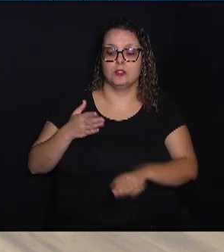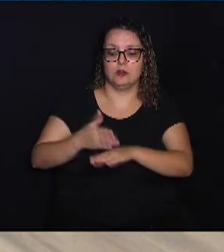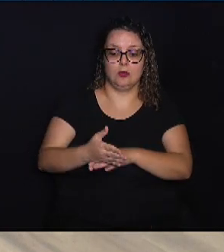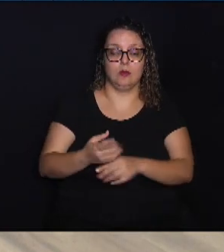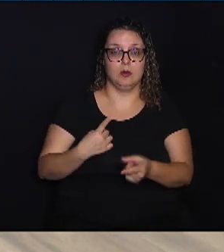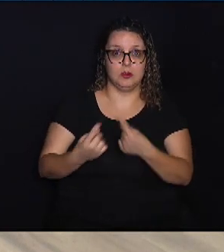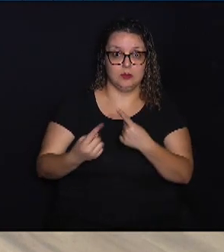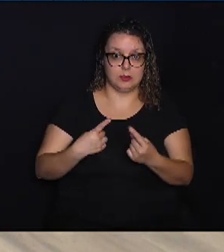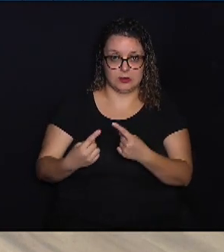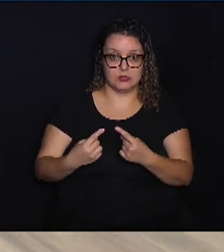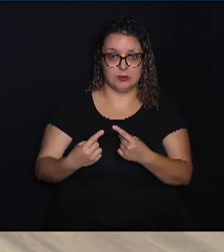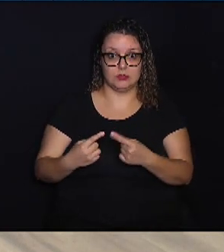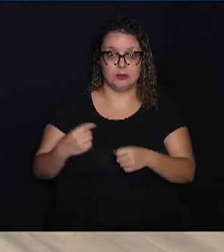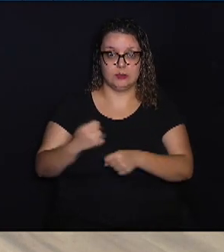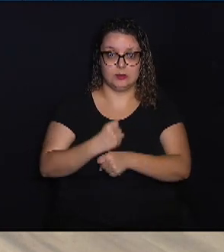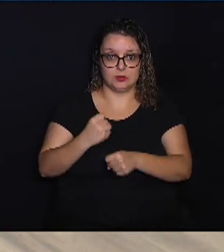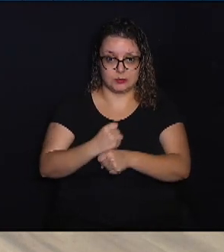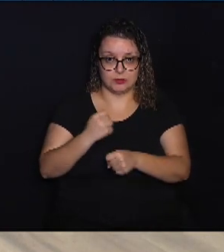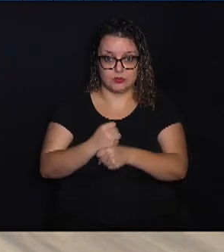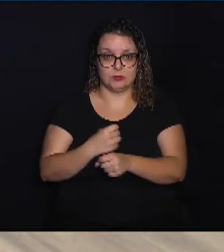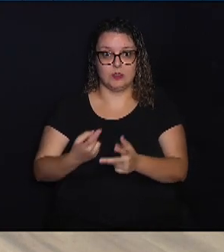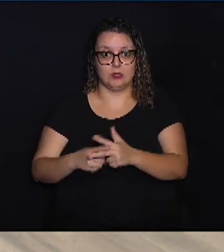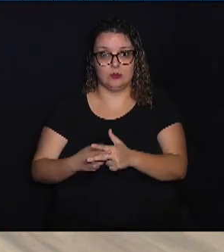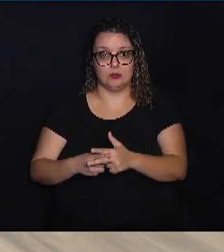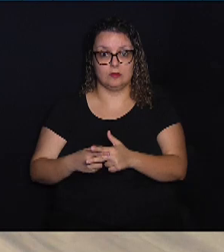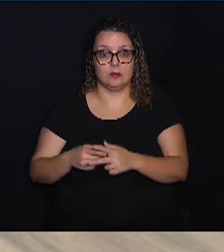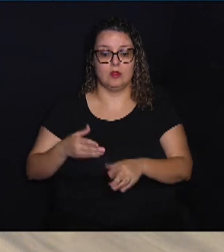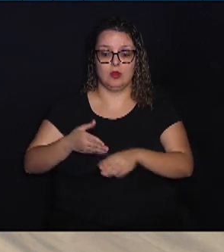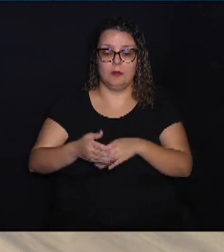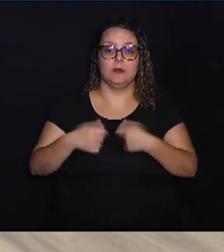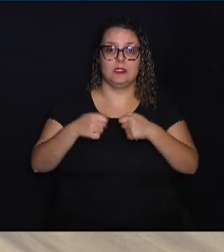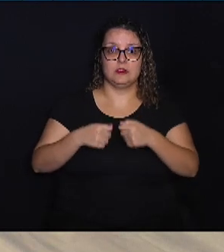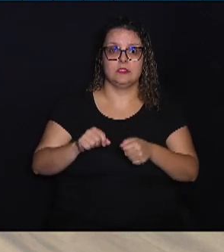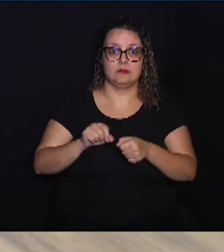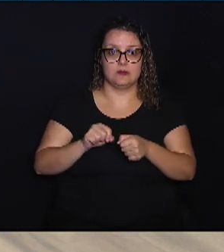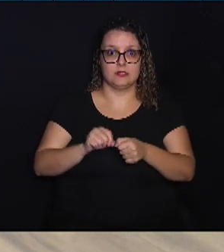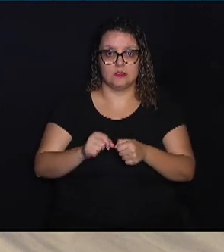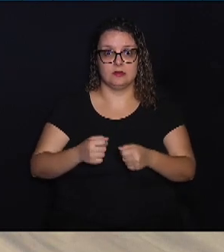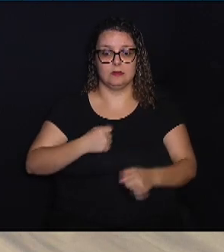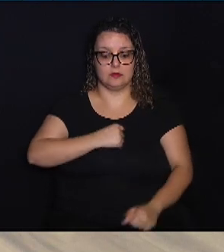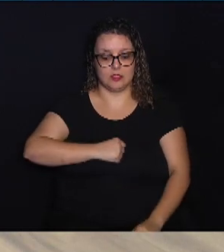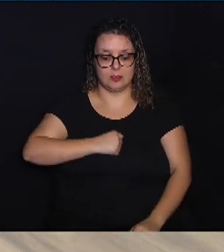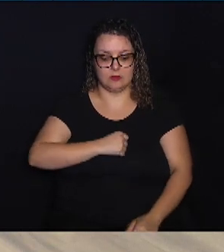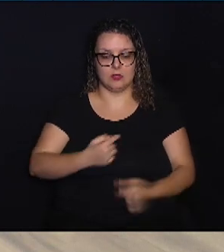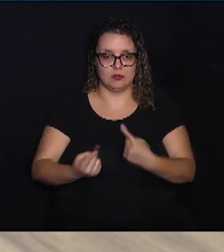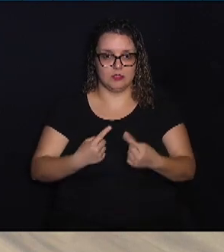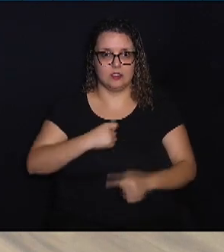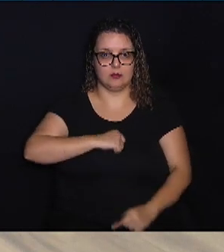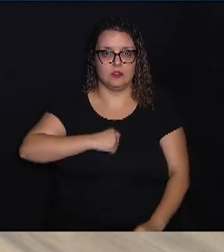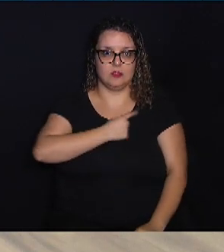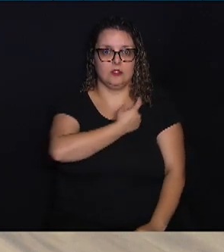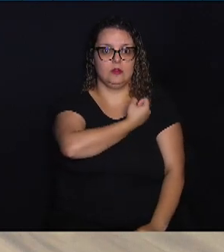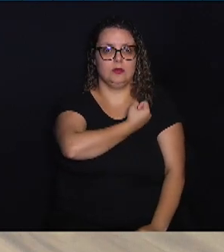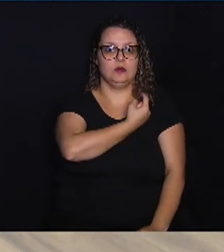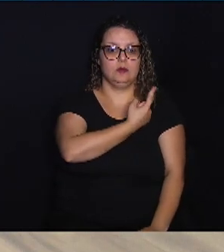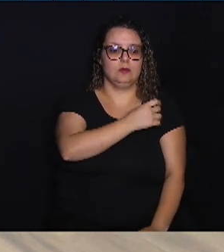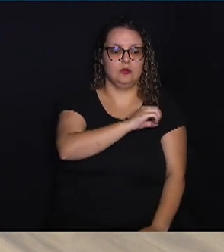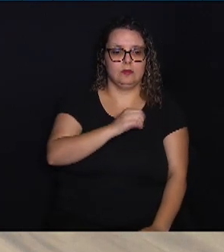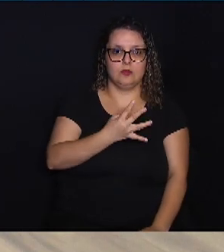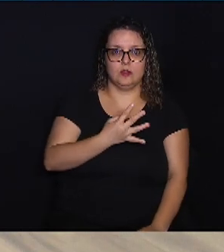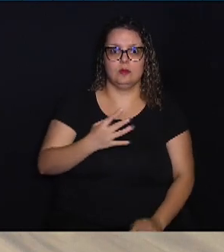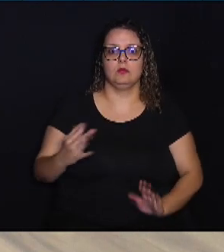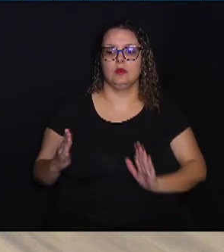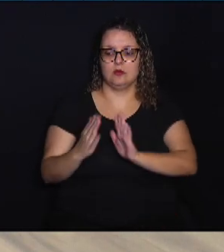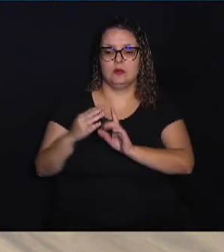plenário está em reforma, a entrada deve ser feita pela Avenida da Saudade, 1004, bem em frente aqui ao